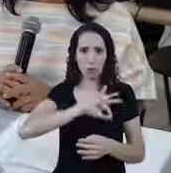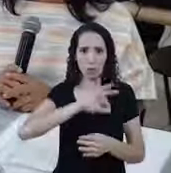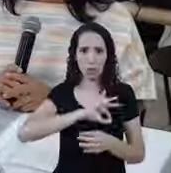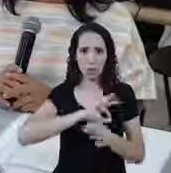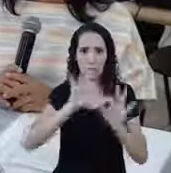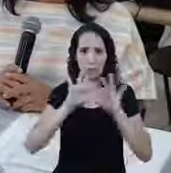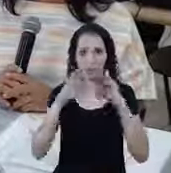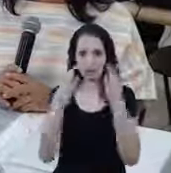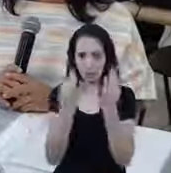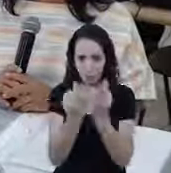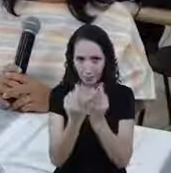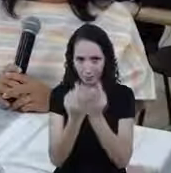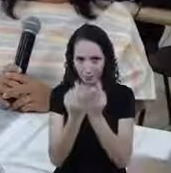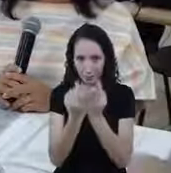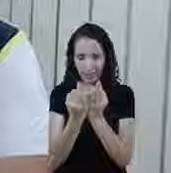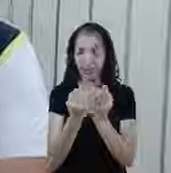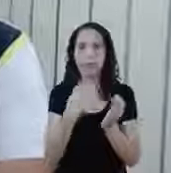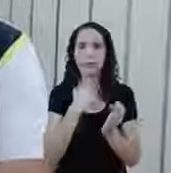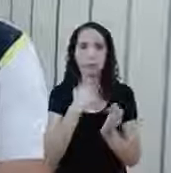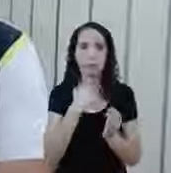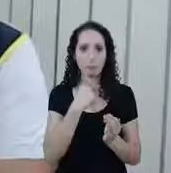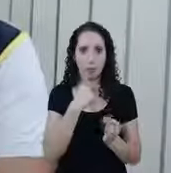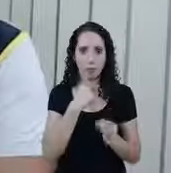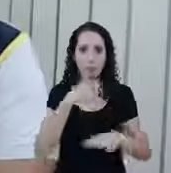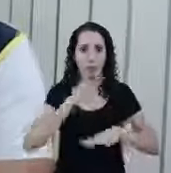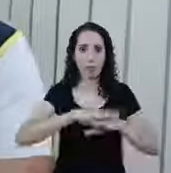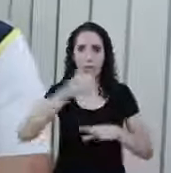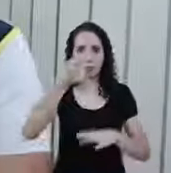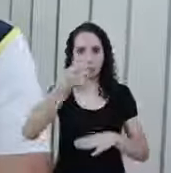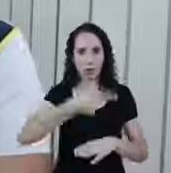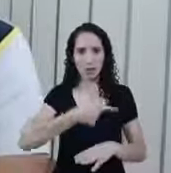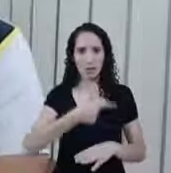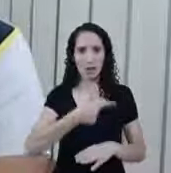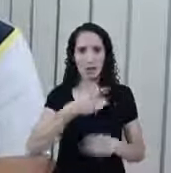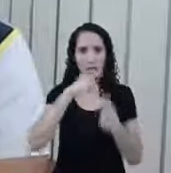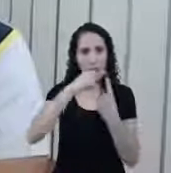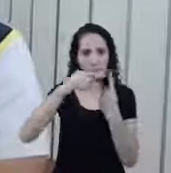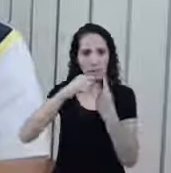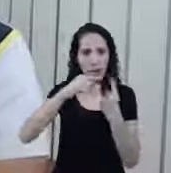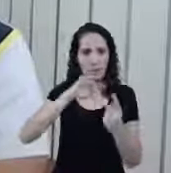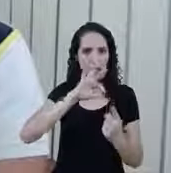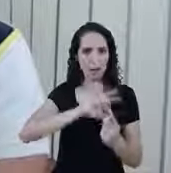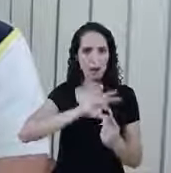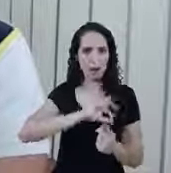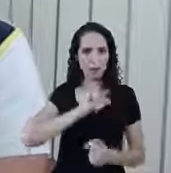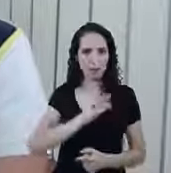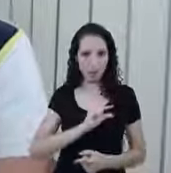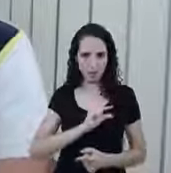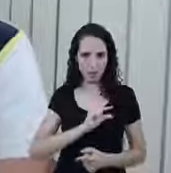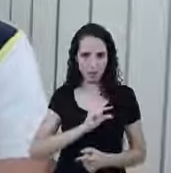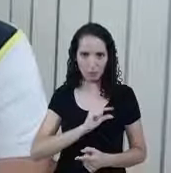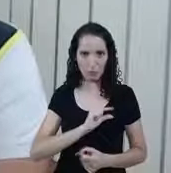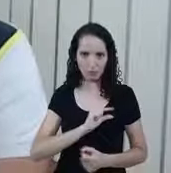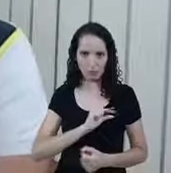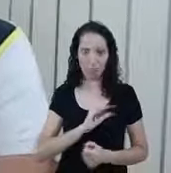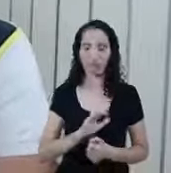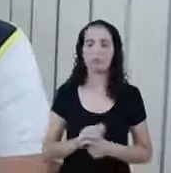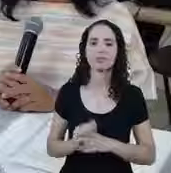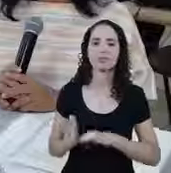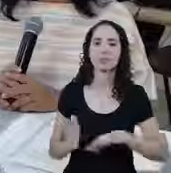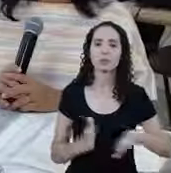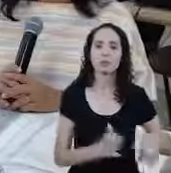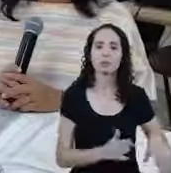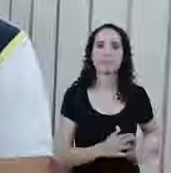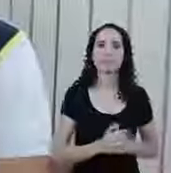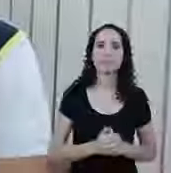Não ultrapasse Três salários mínimos Mas mesmo que ele No cadastro do imposto de renda Ele está sozinho lá Ele não é dependente Não tem